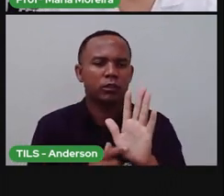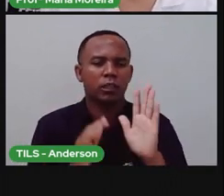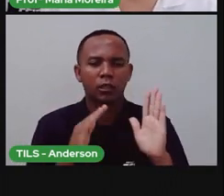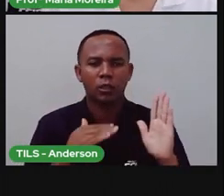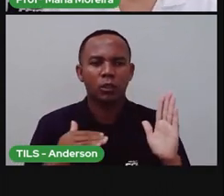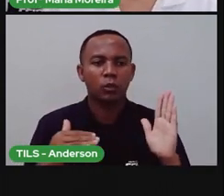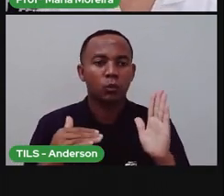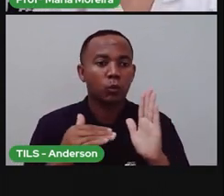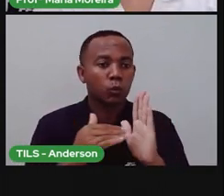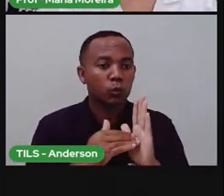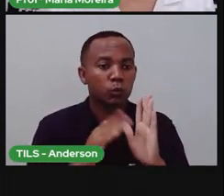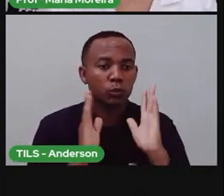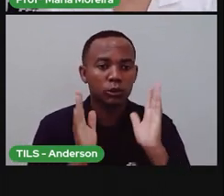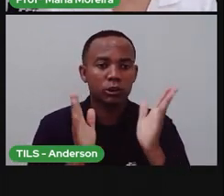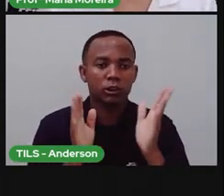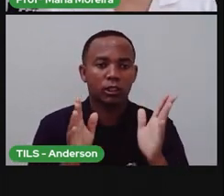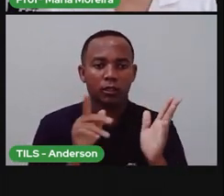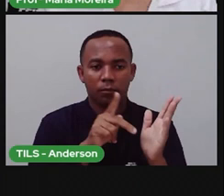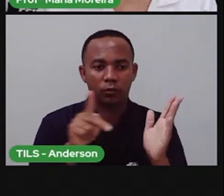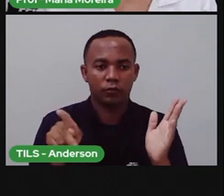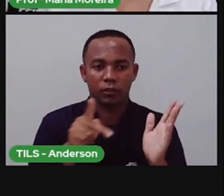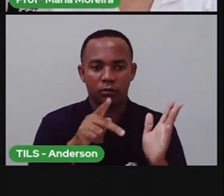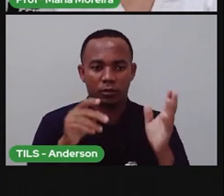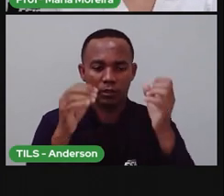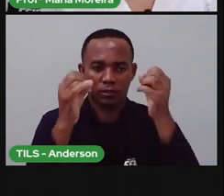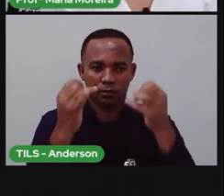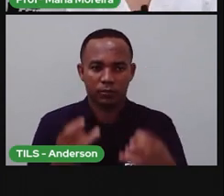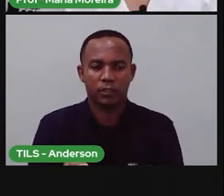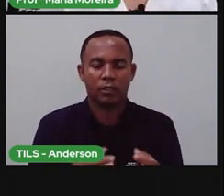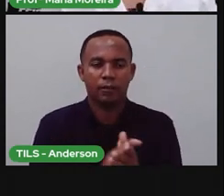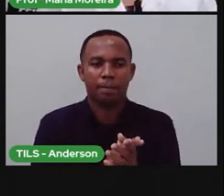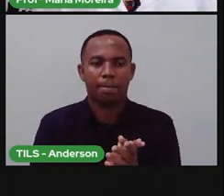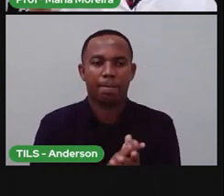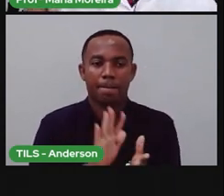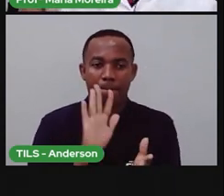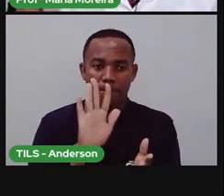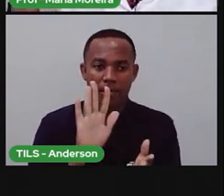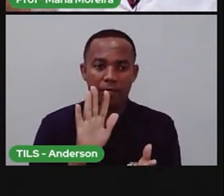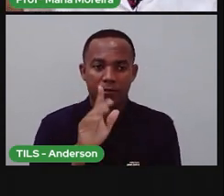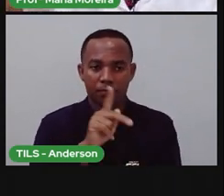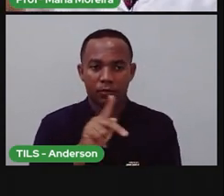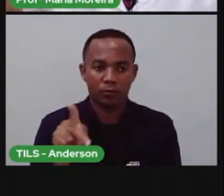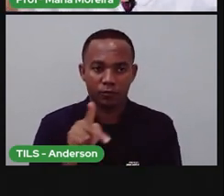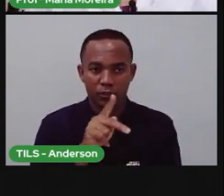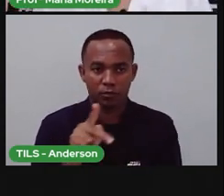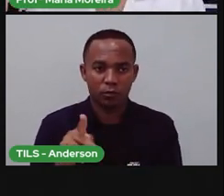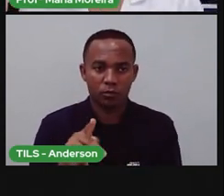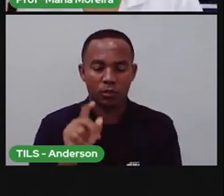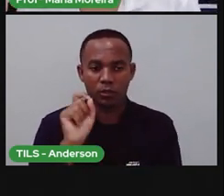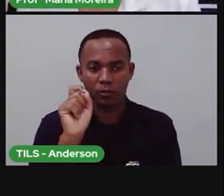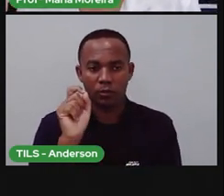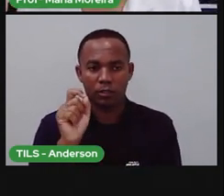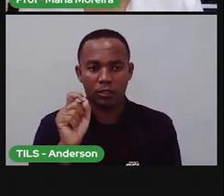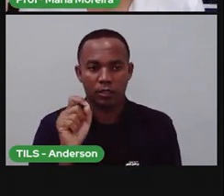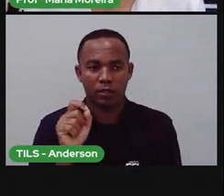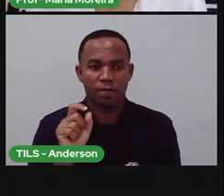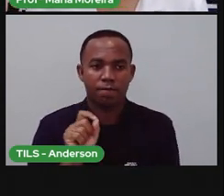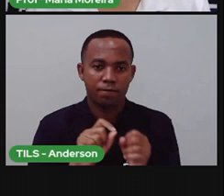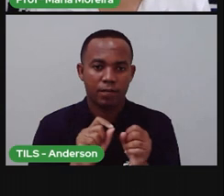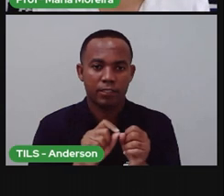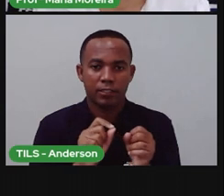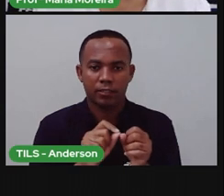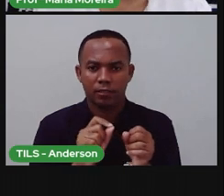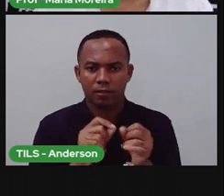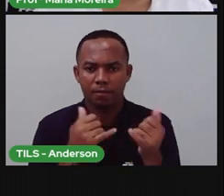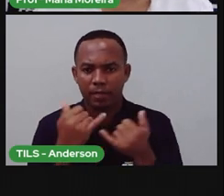tudo aquilo que a Pró trouxe aqui para vocês. Bom, a Pró é fazer uma dinâmica, uma